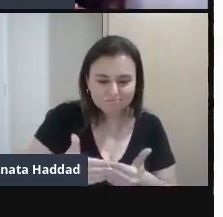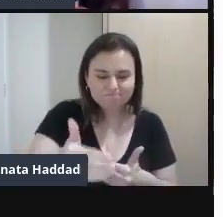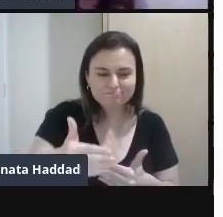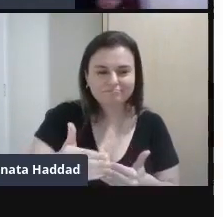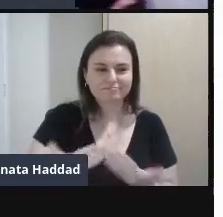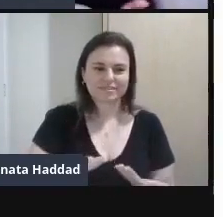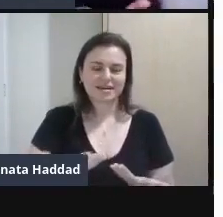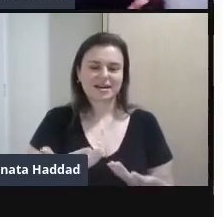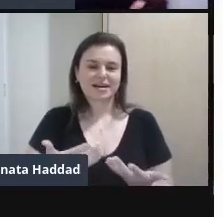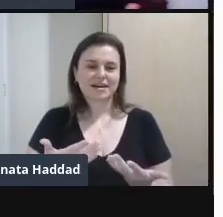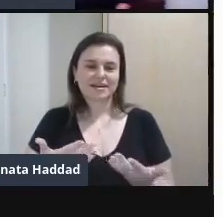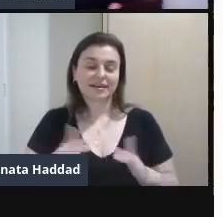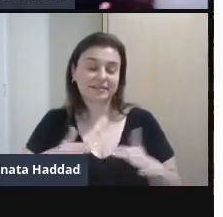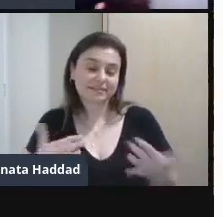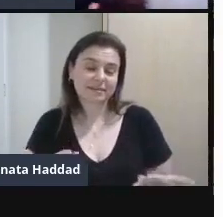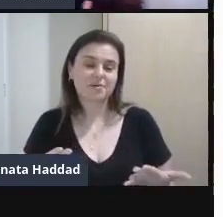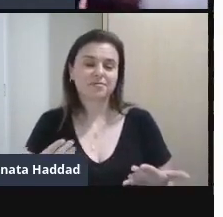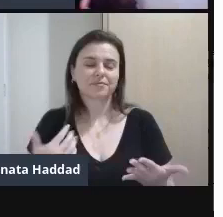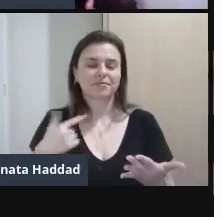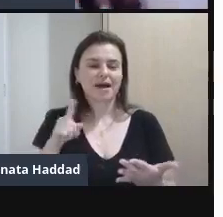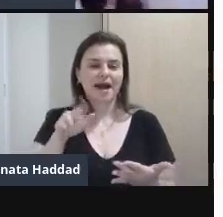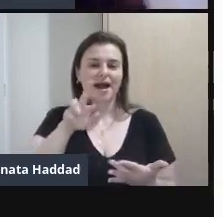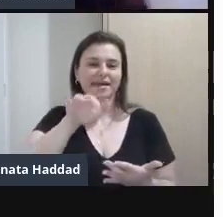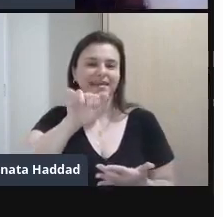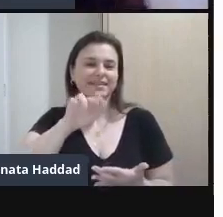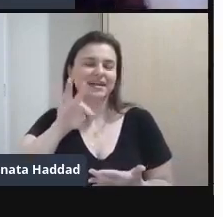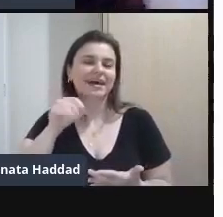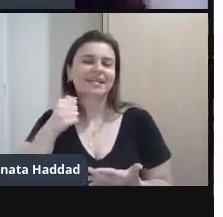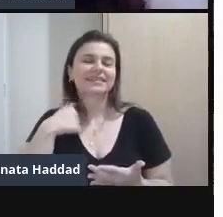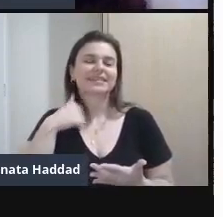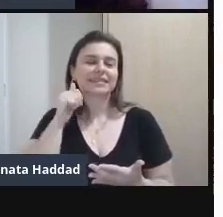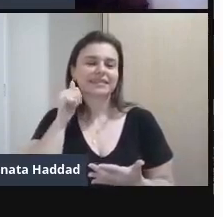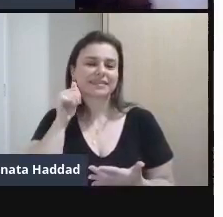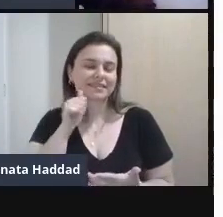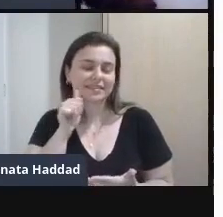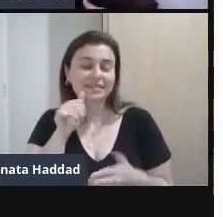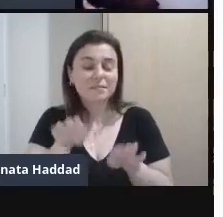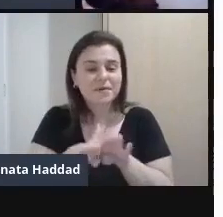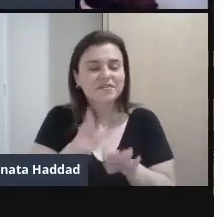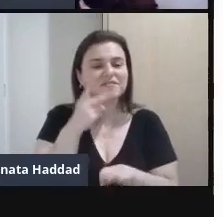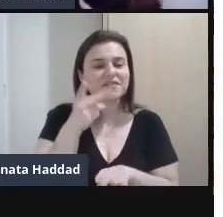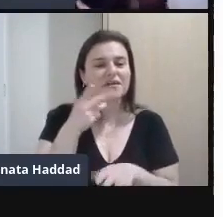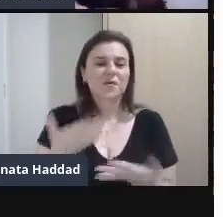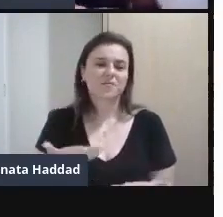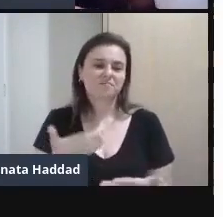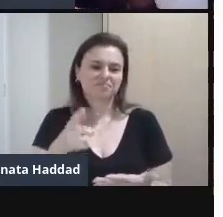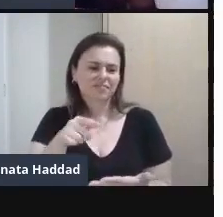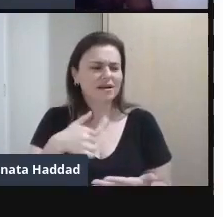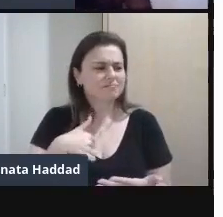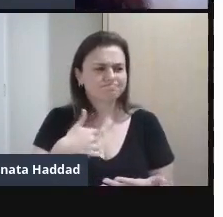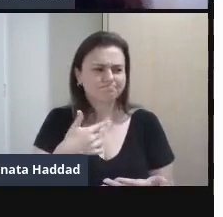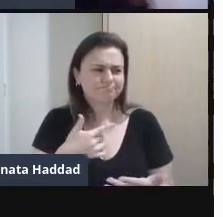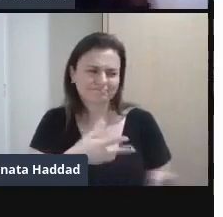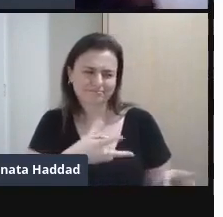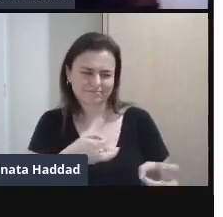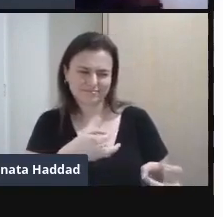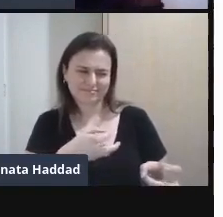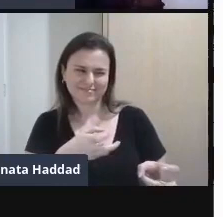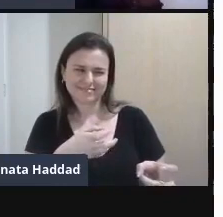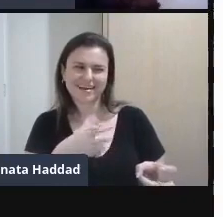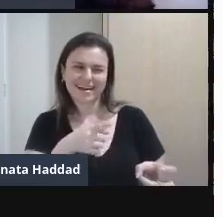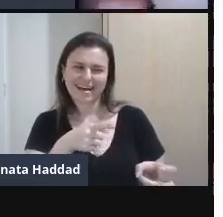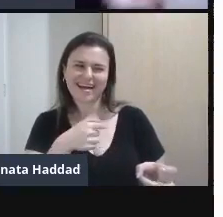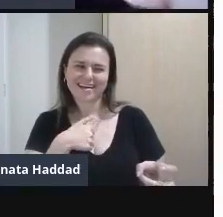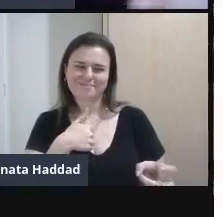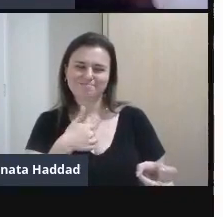Você que mencionou As biografias A gente também Se identifica Muito Então muitas vezes Eu ficava pensando Assim Nossa Mas eu